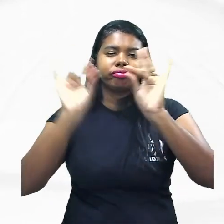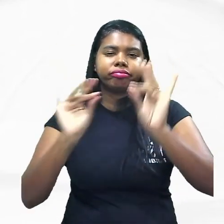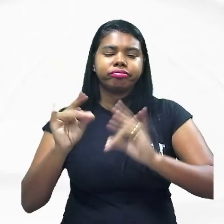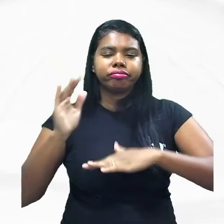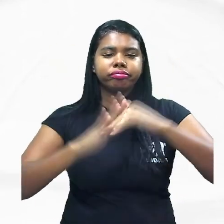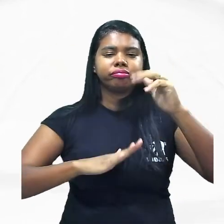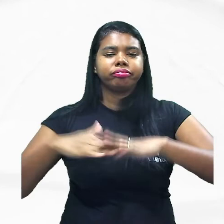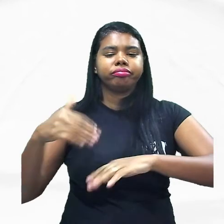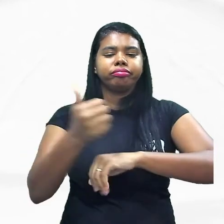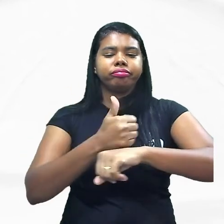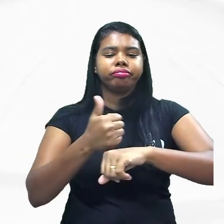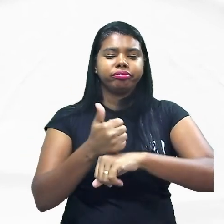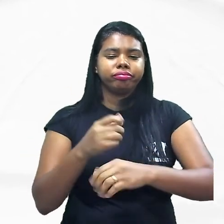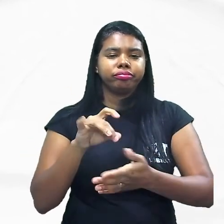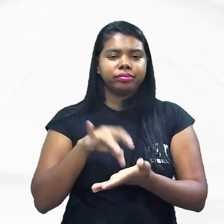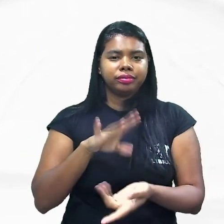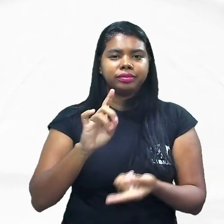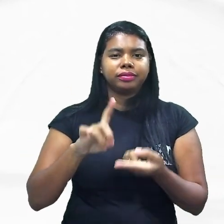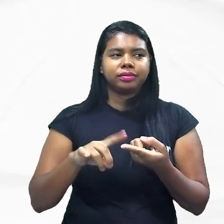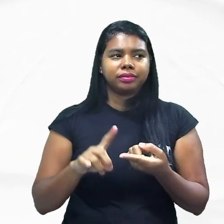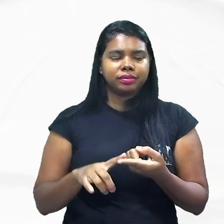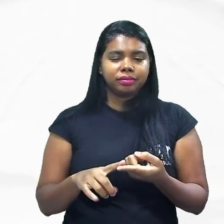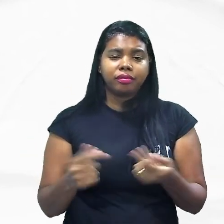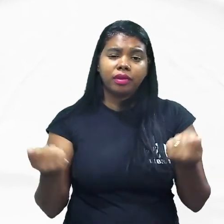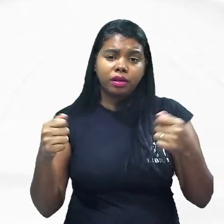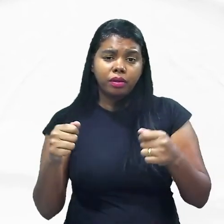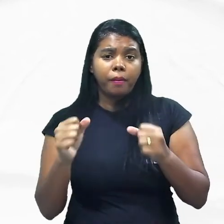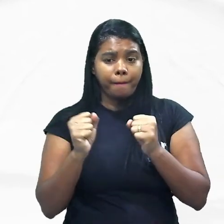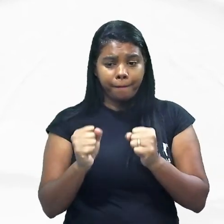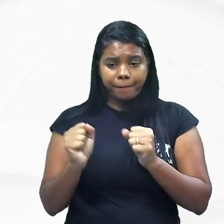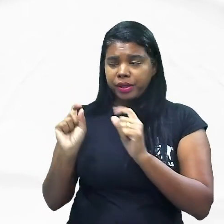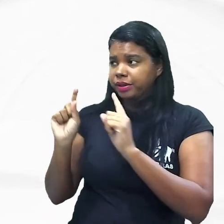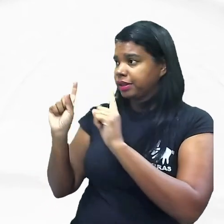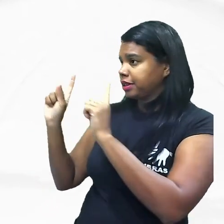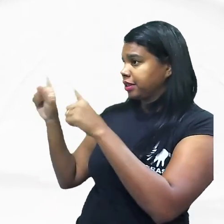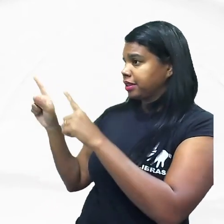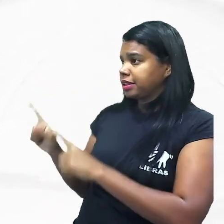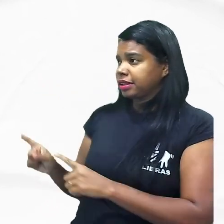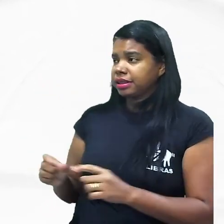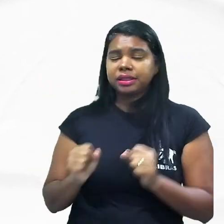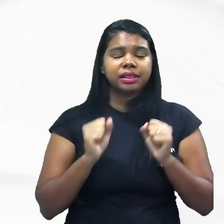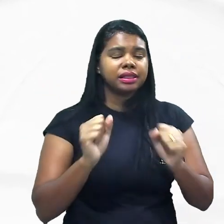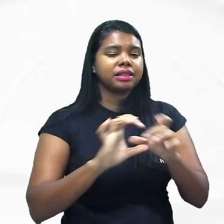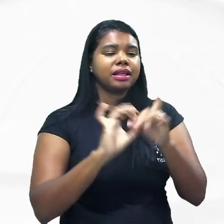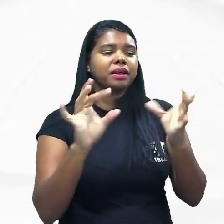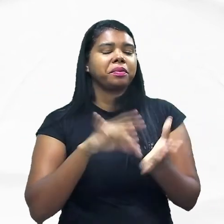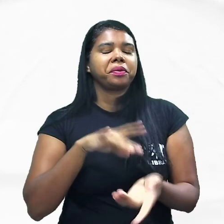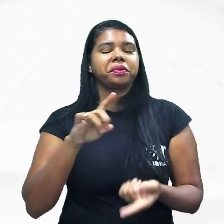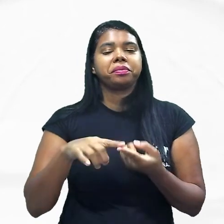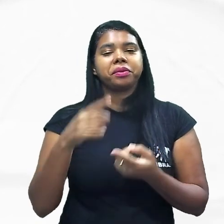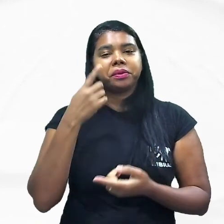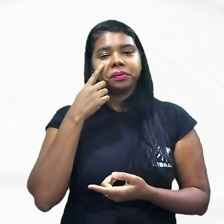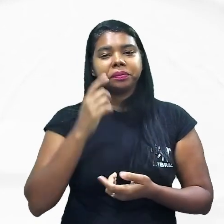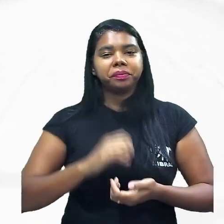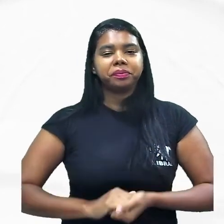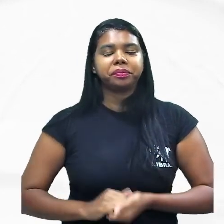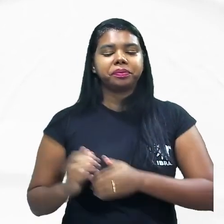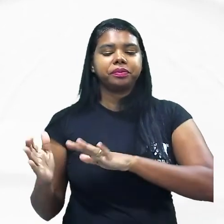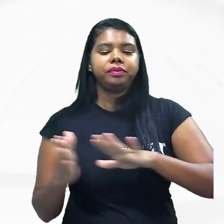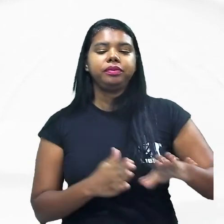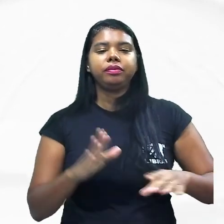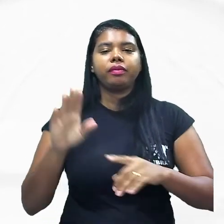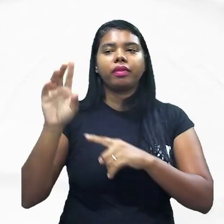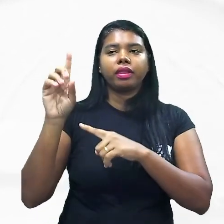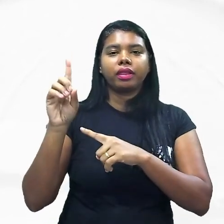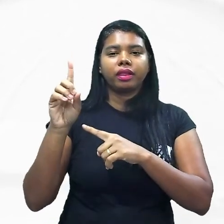profissionais mais versátiles pode ser essa daí pode ser pode ser mas vamos lá vamos ver o restante D diz